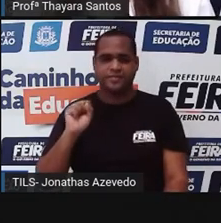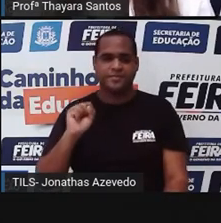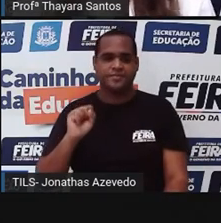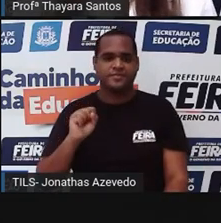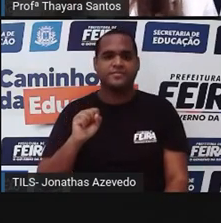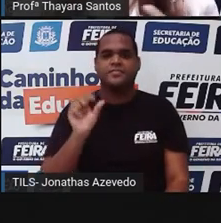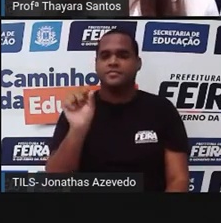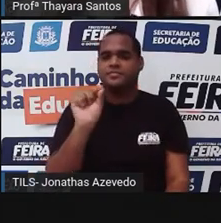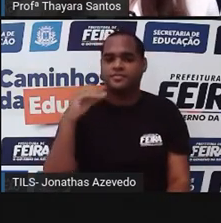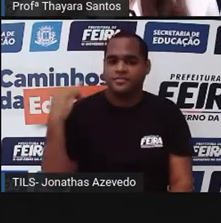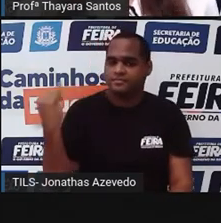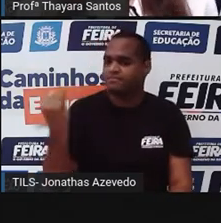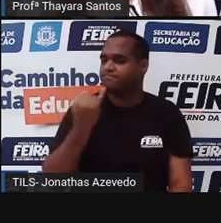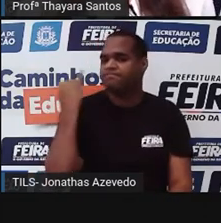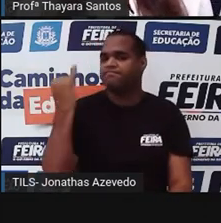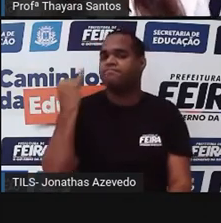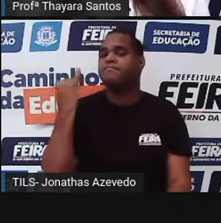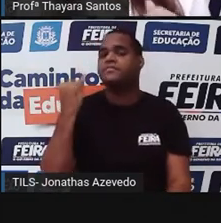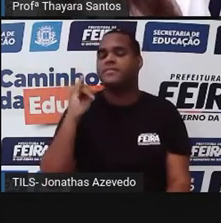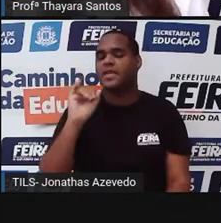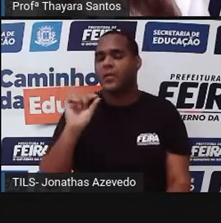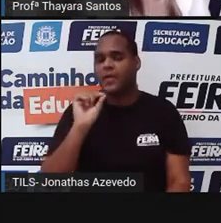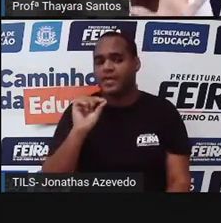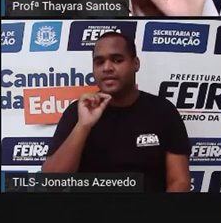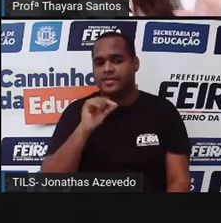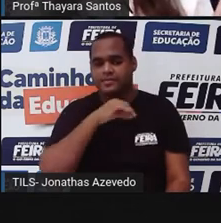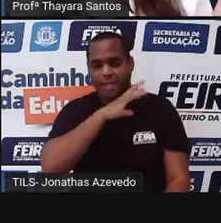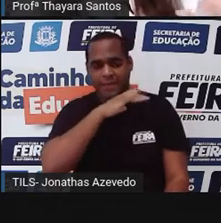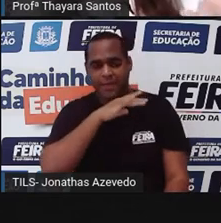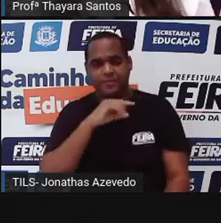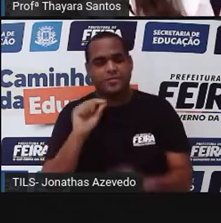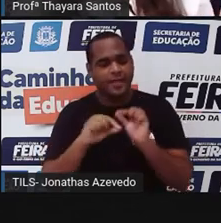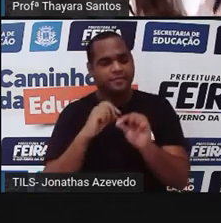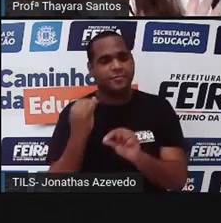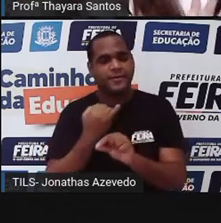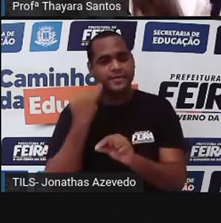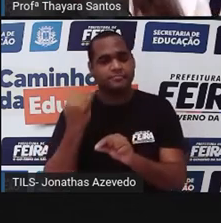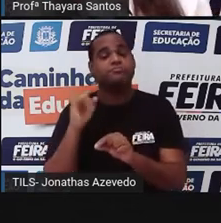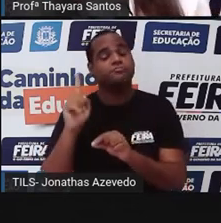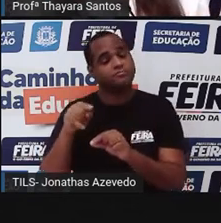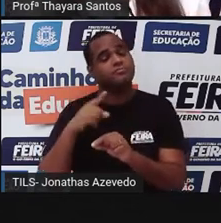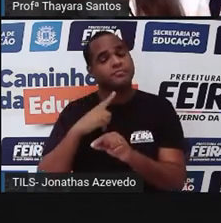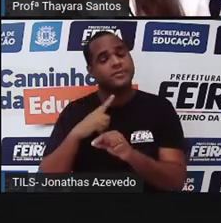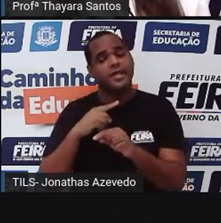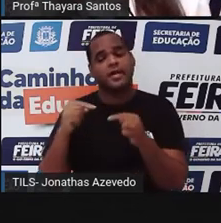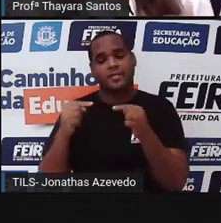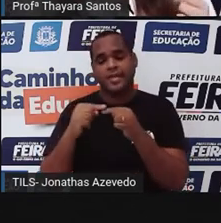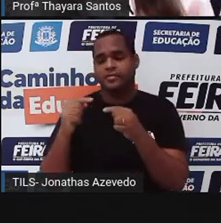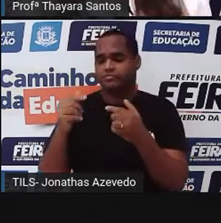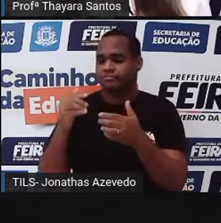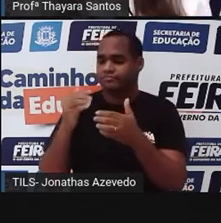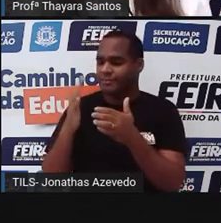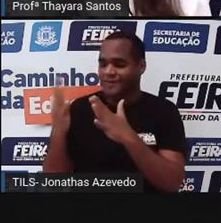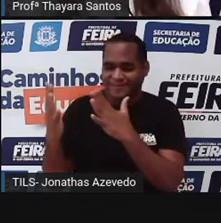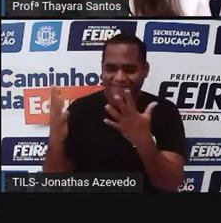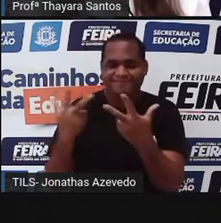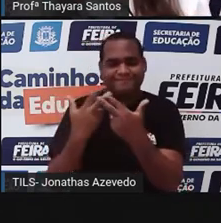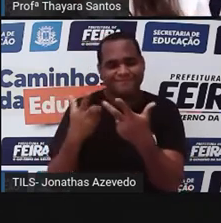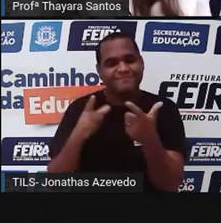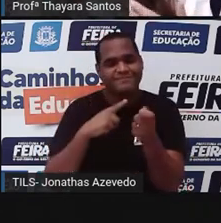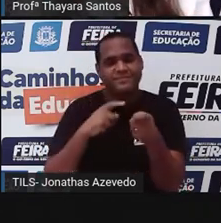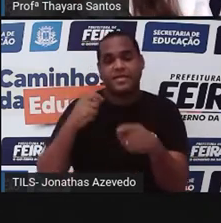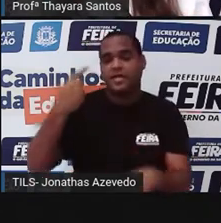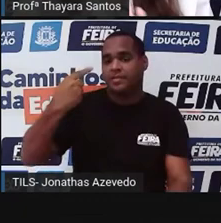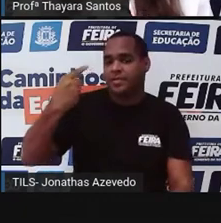E qual é a importância desses animais? Então, eles têm uma importância econômica e também ecológica. Primeiro, eles podem